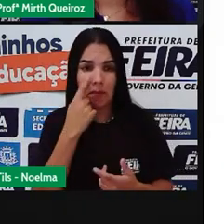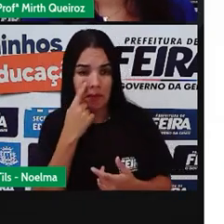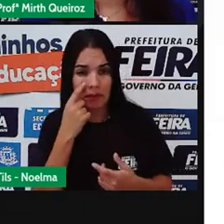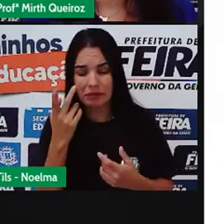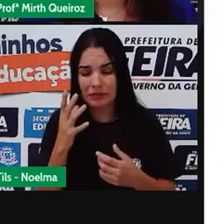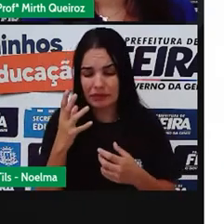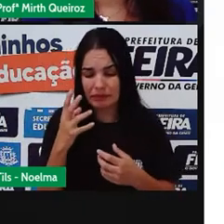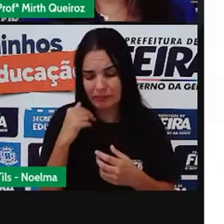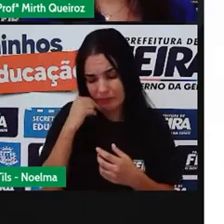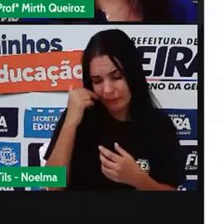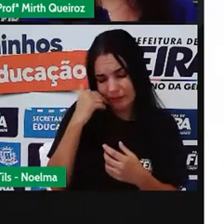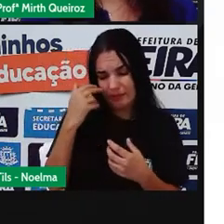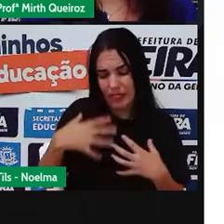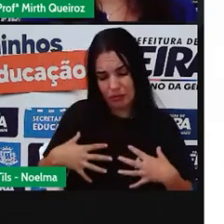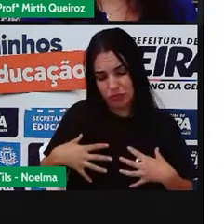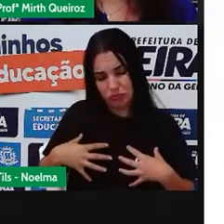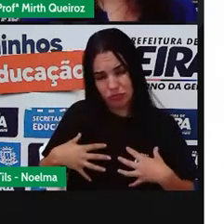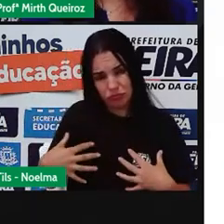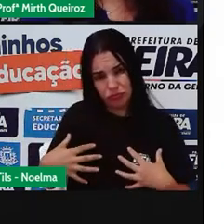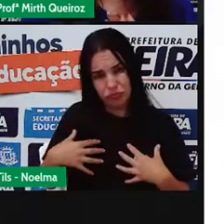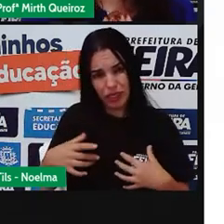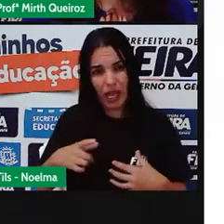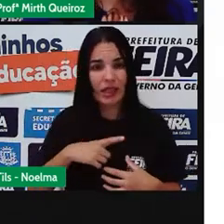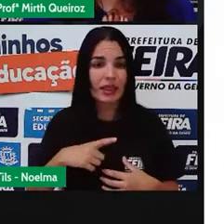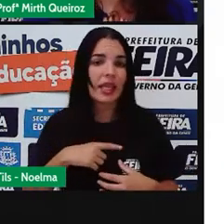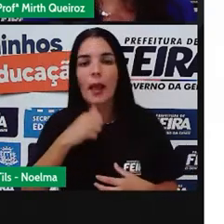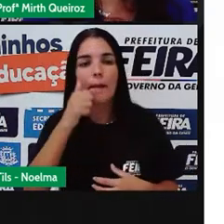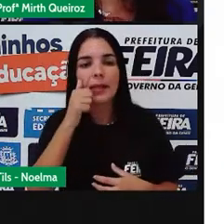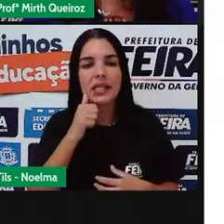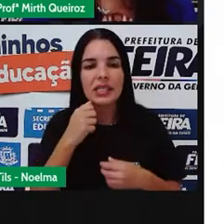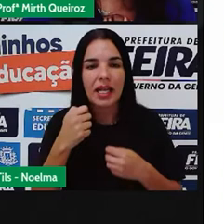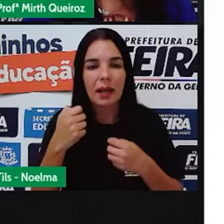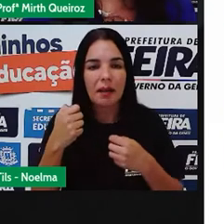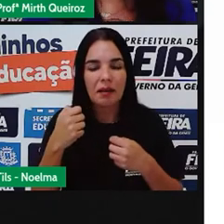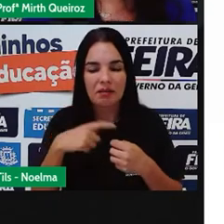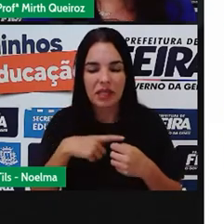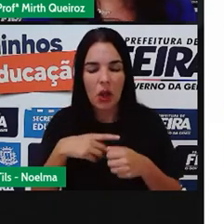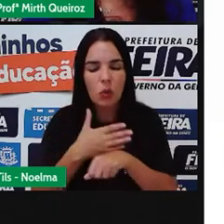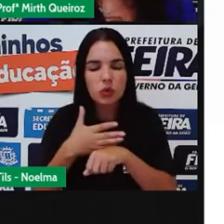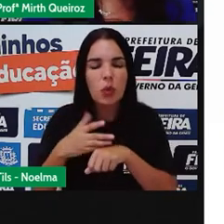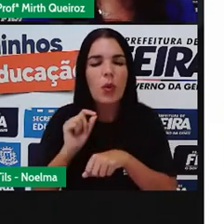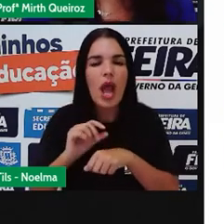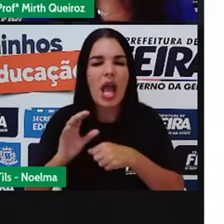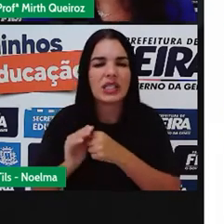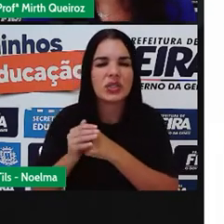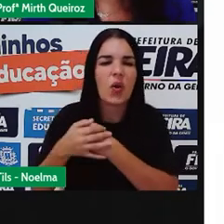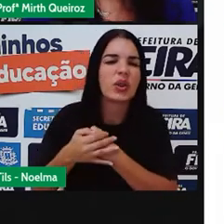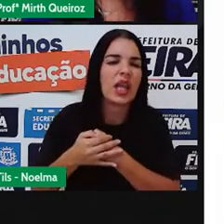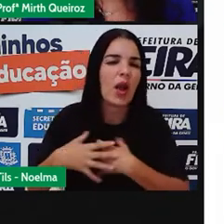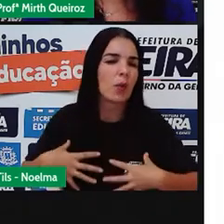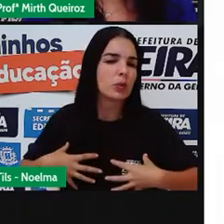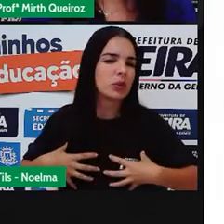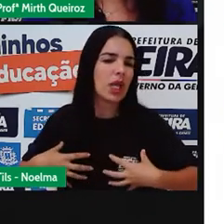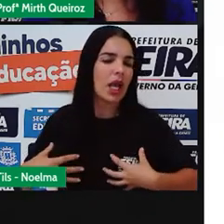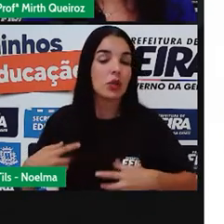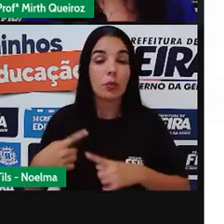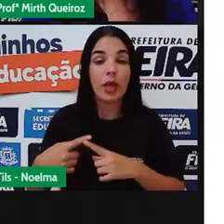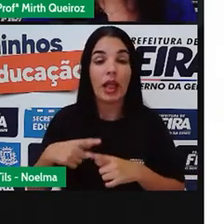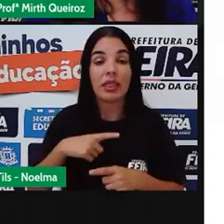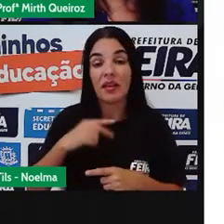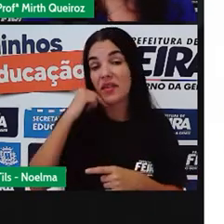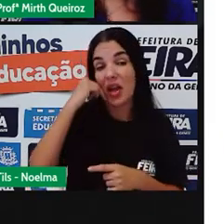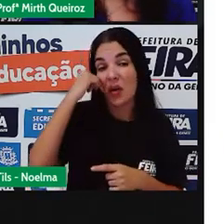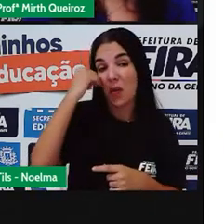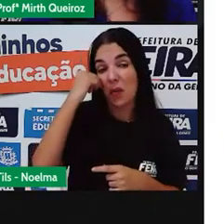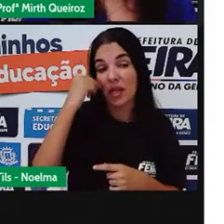constrangidas com os teios. É tanto que tem meninas que costumam esconder os seus teios, que ficam com vergonha, assim como os meninos